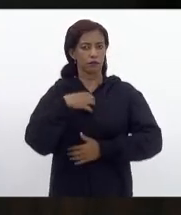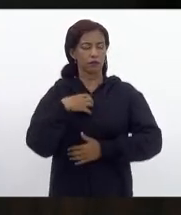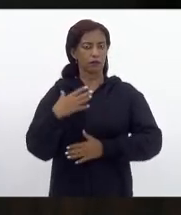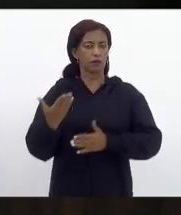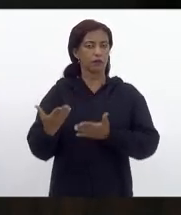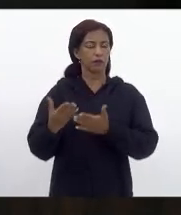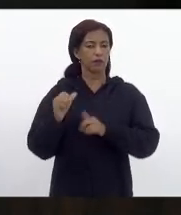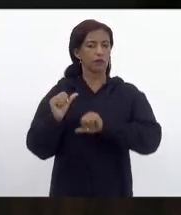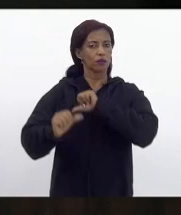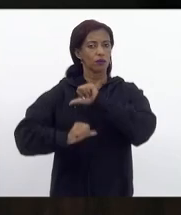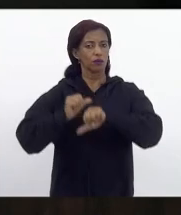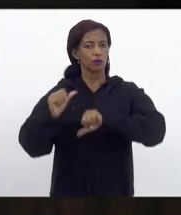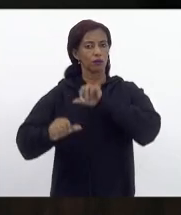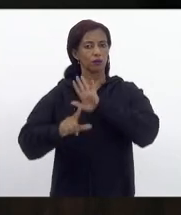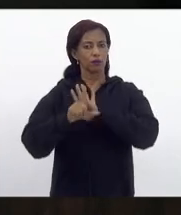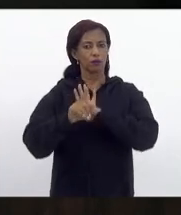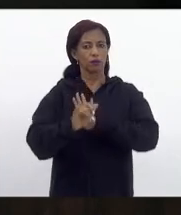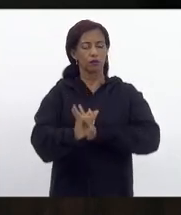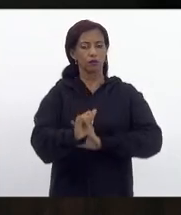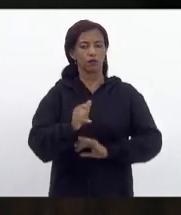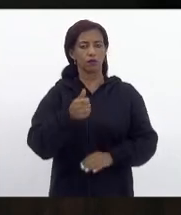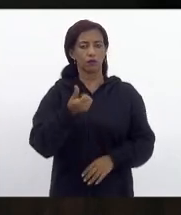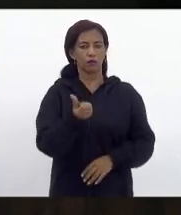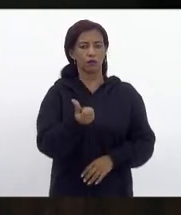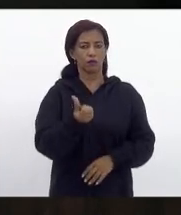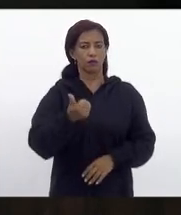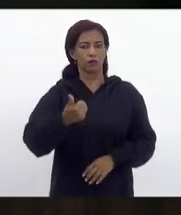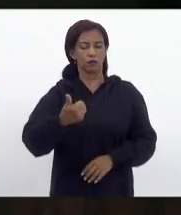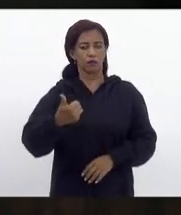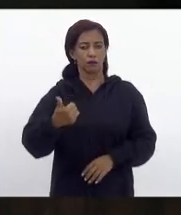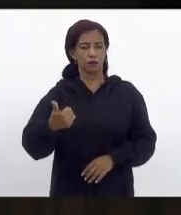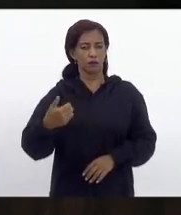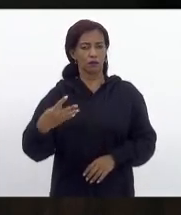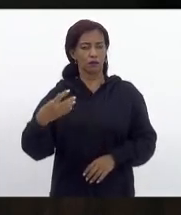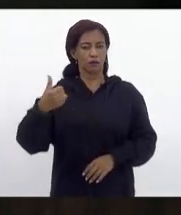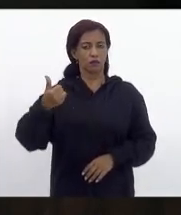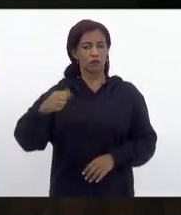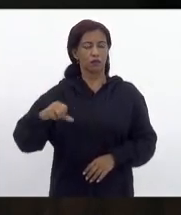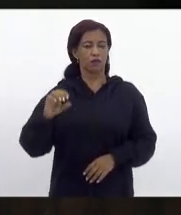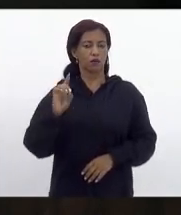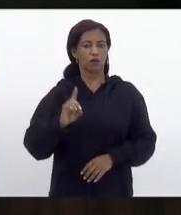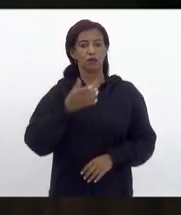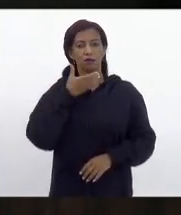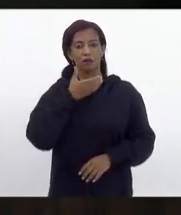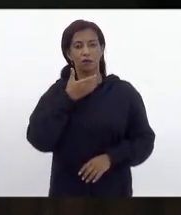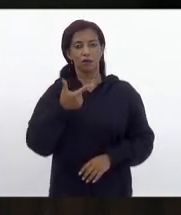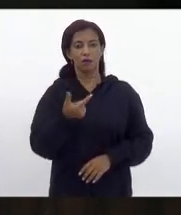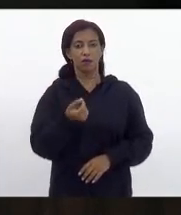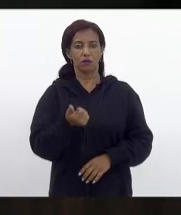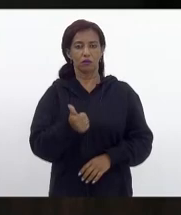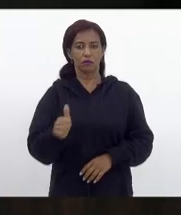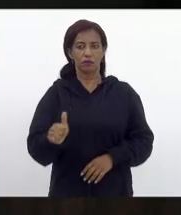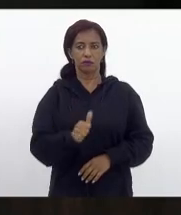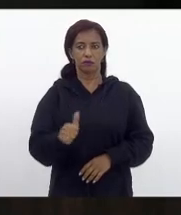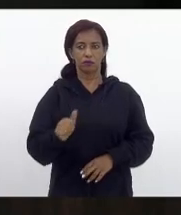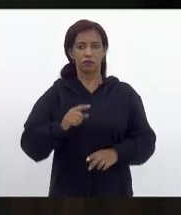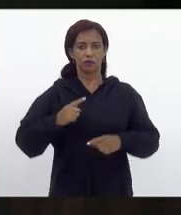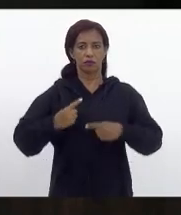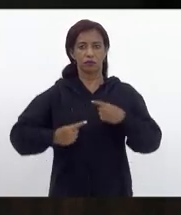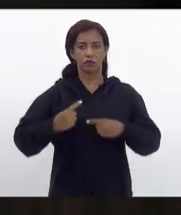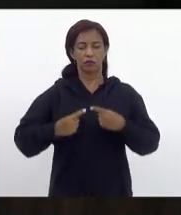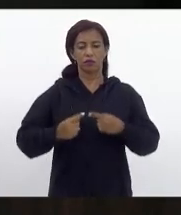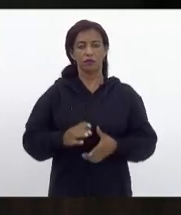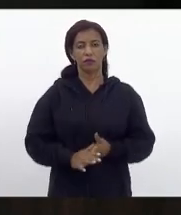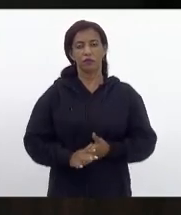promover alteração na lei 6.114 de 19 de dezembro de 2011. Em discussão.